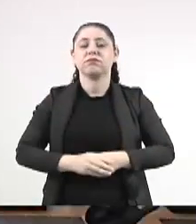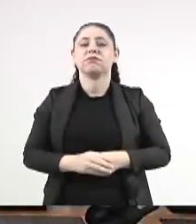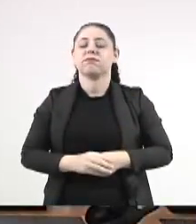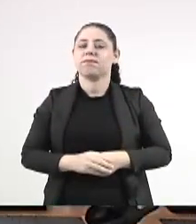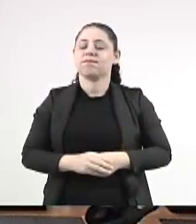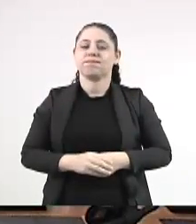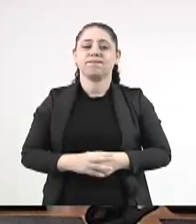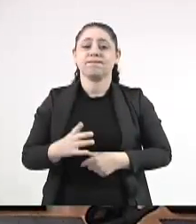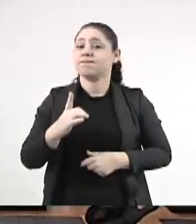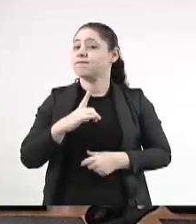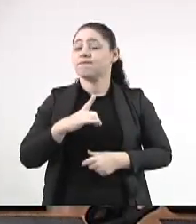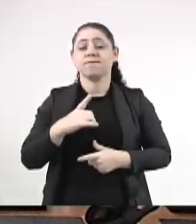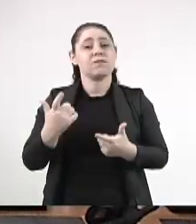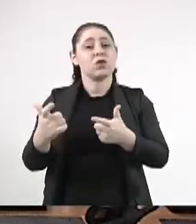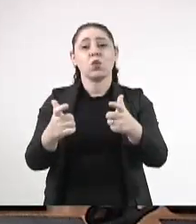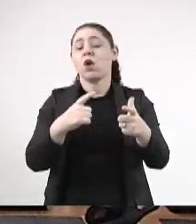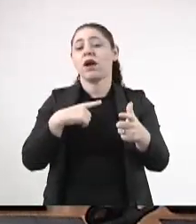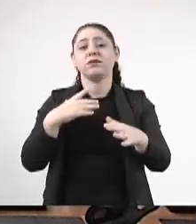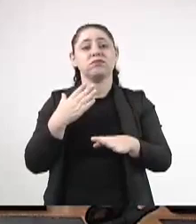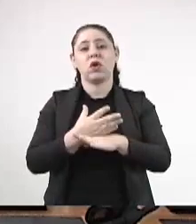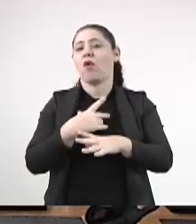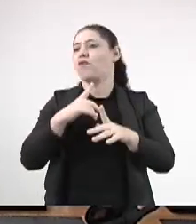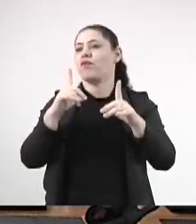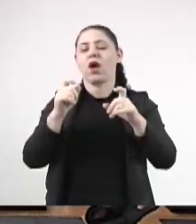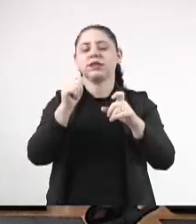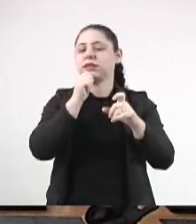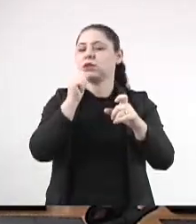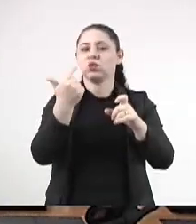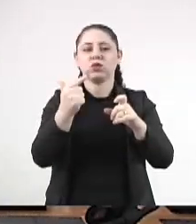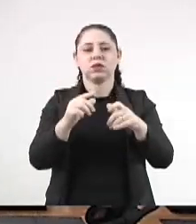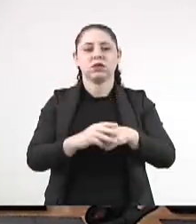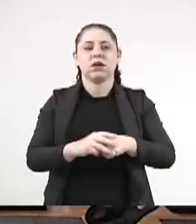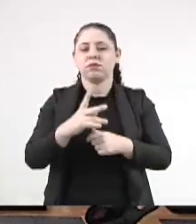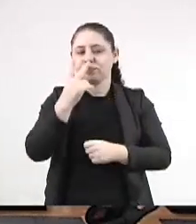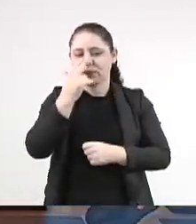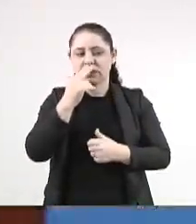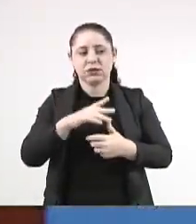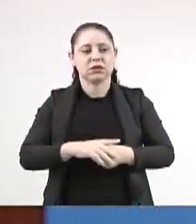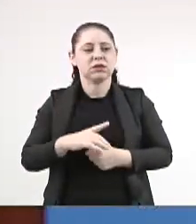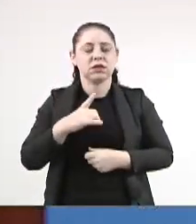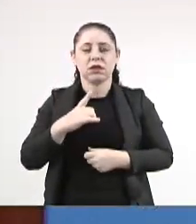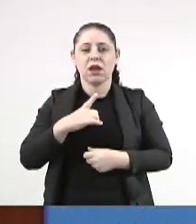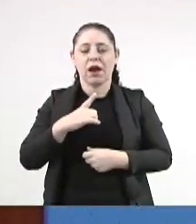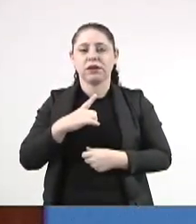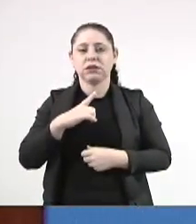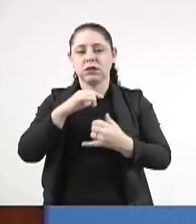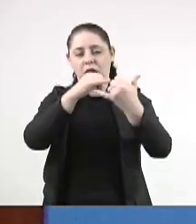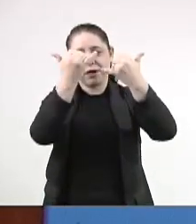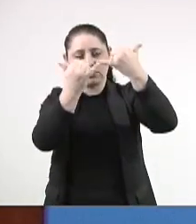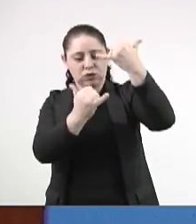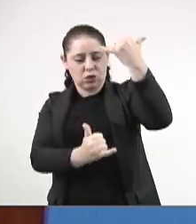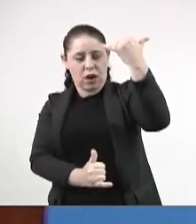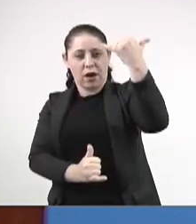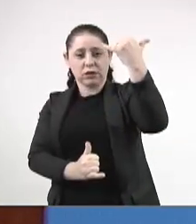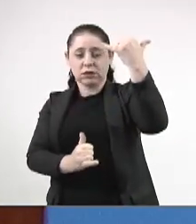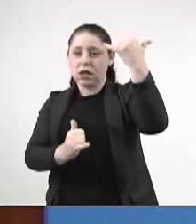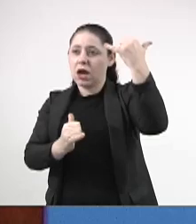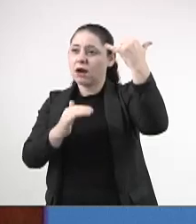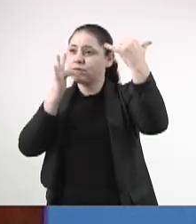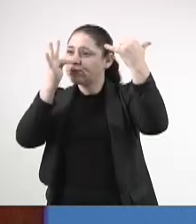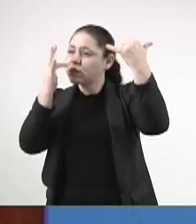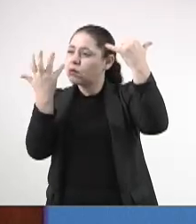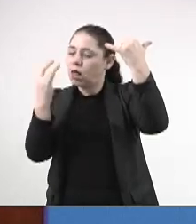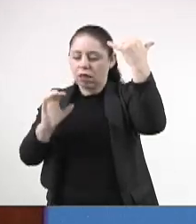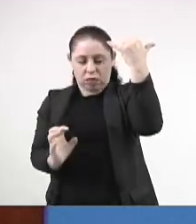Não, tem um lugar, tem o que eu passei, que não está aqui a foto, que está criando até vegetação, uma trepadeira em cima do fio. Por quê?